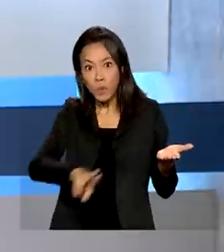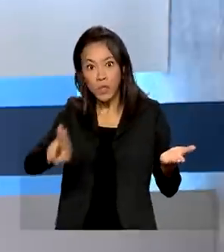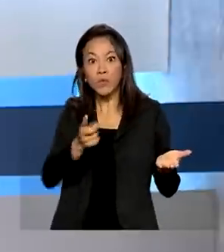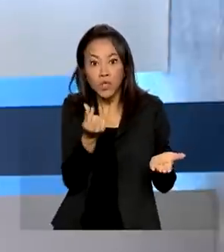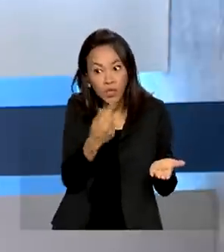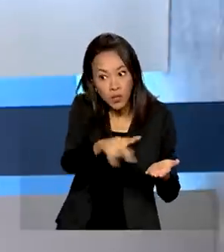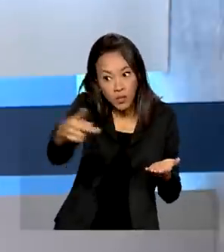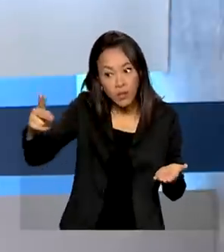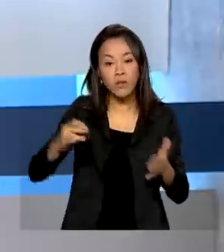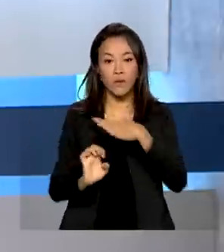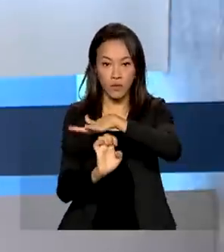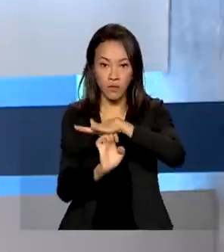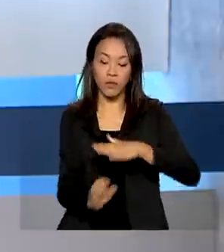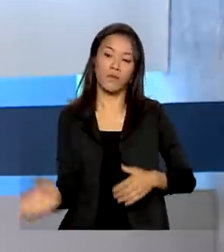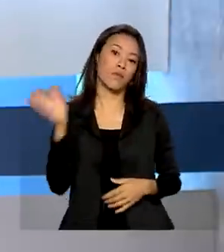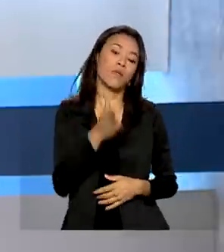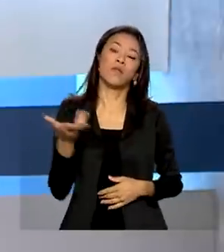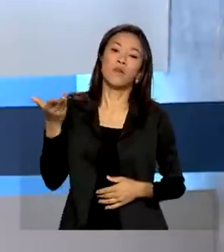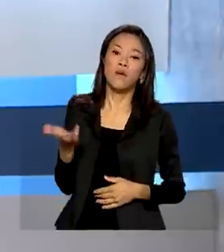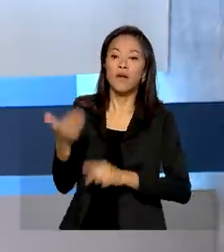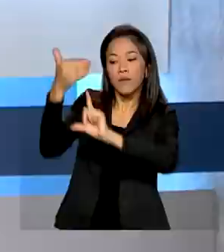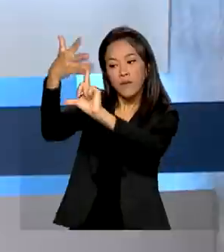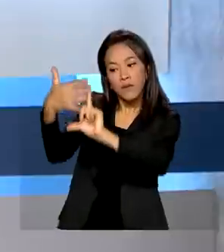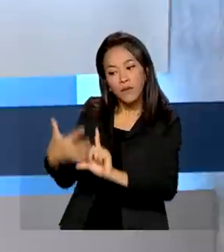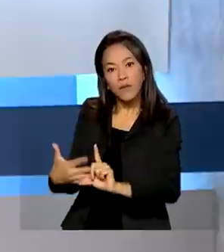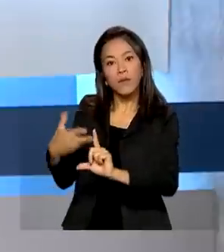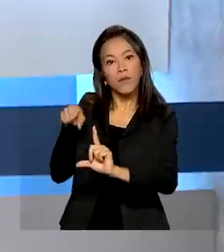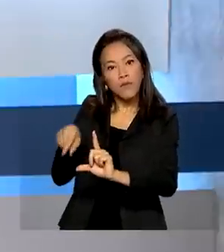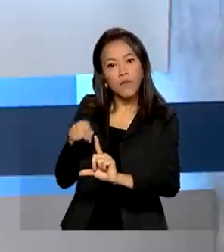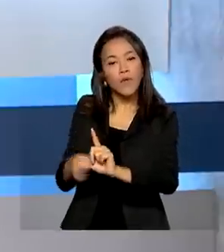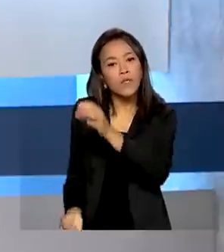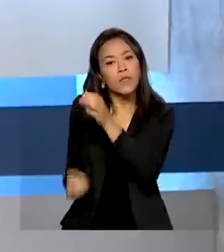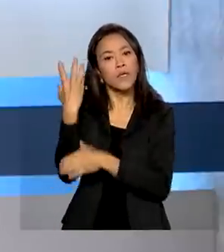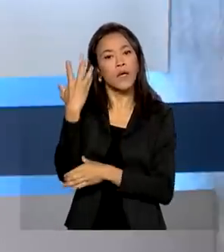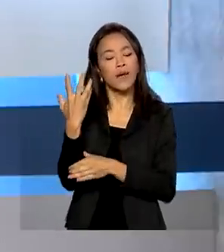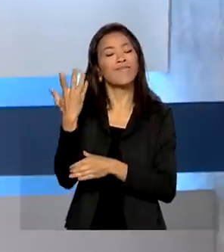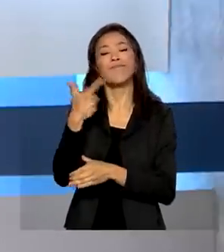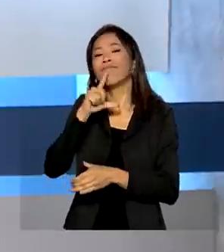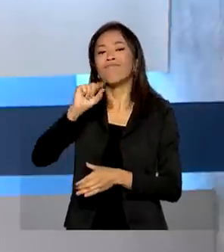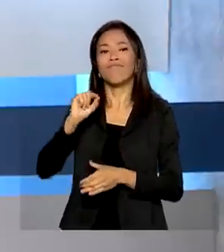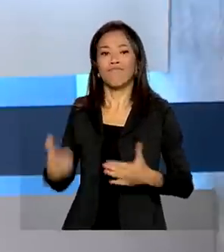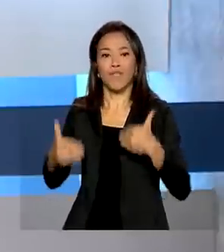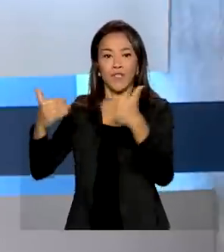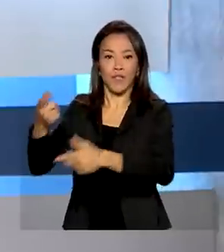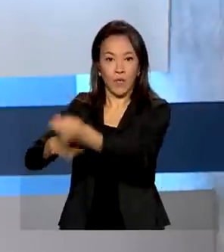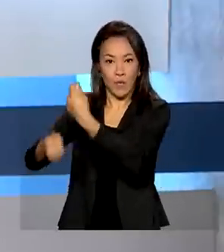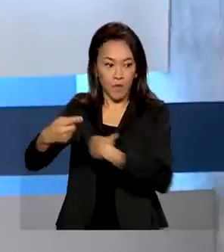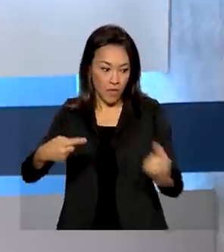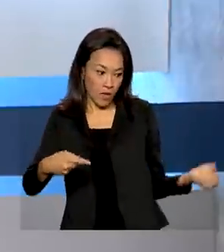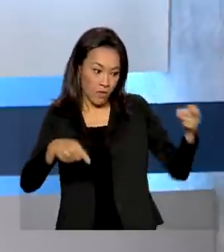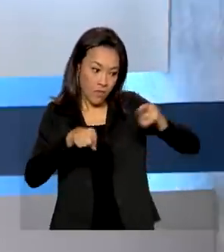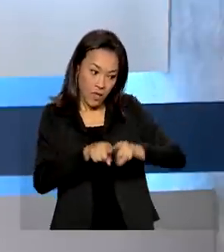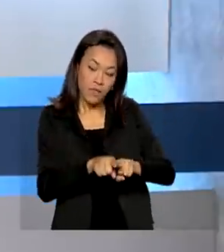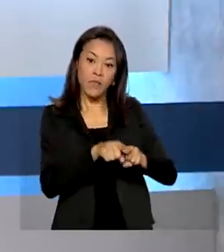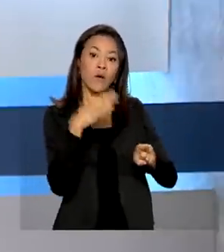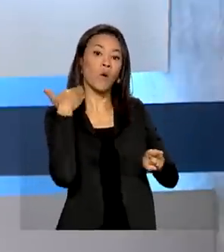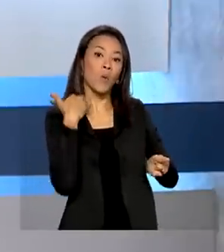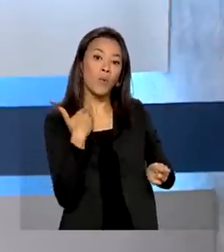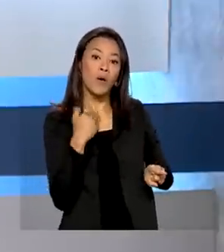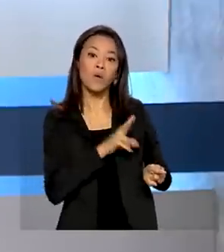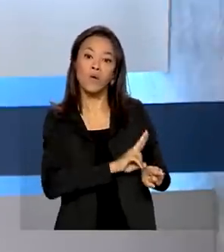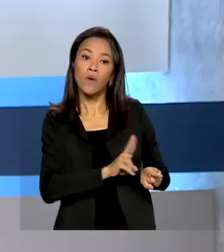Pois é, a plataforma digital Monitor de Investimentos foi desenvolvida pelo Ministério da Economia em parceria com o Banco Interamericano de